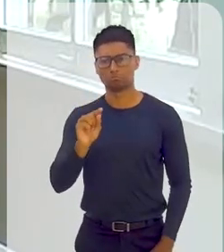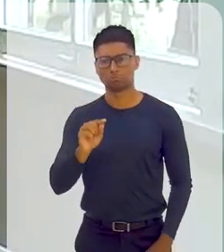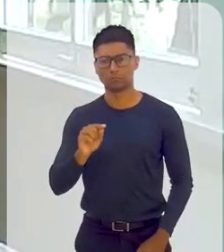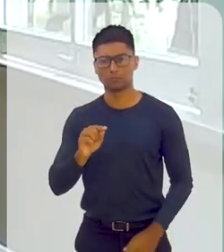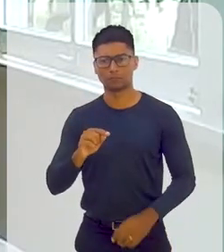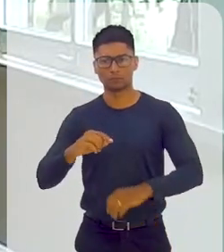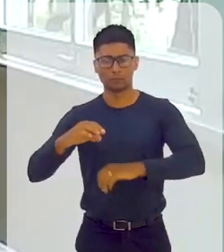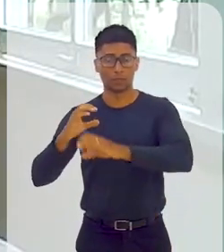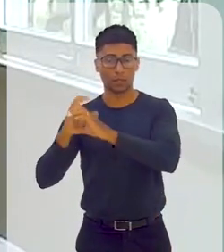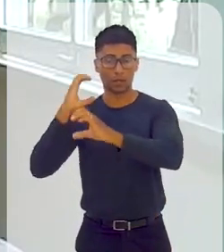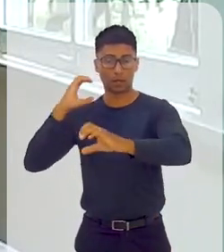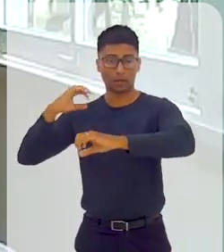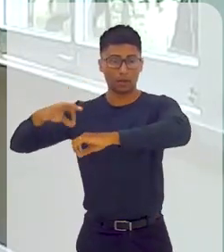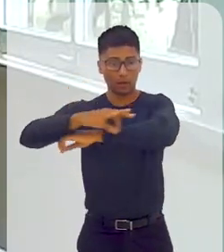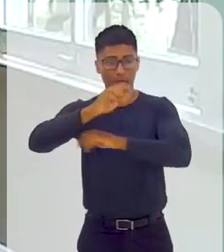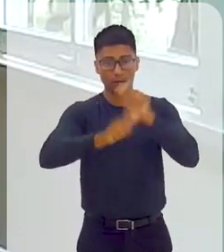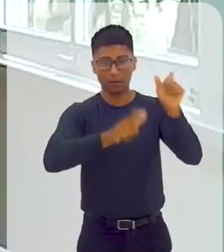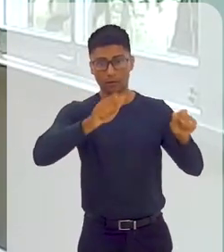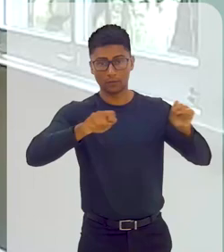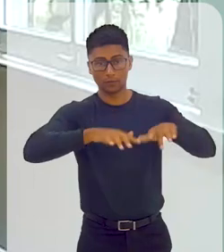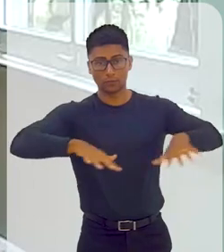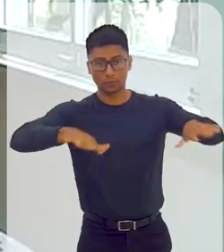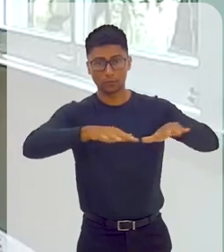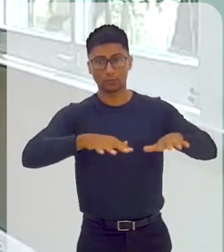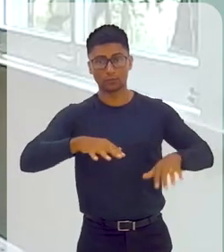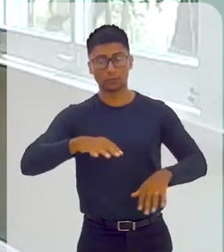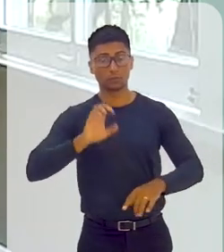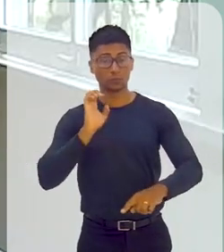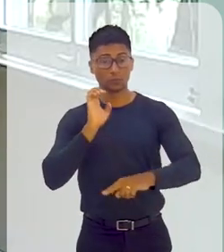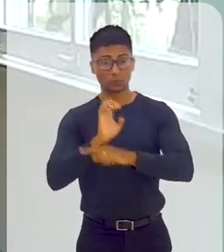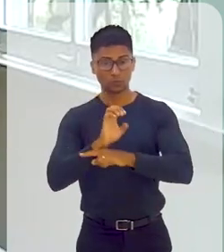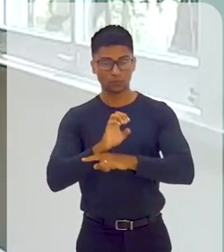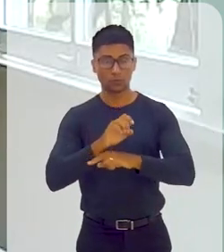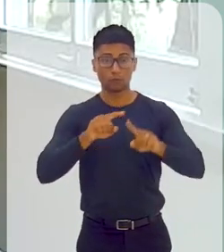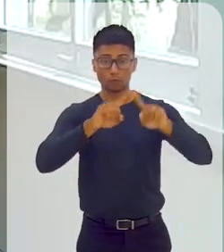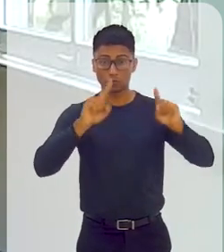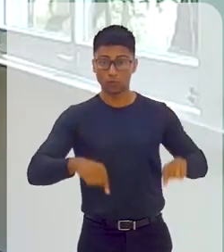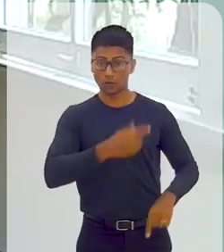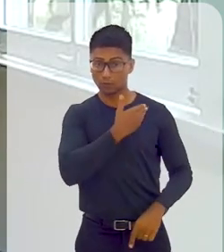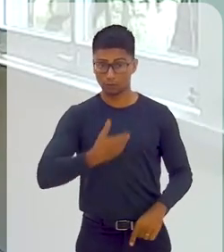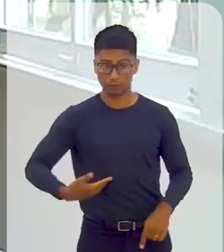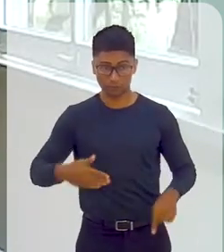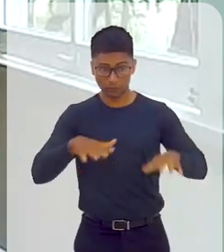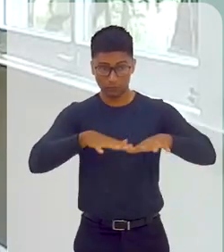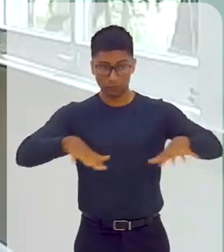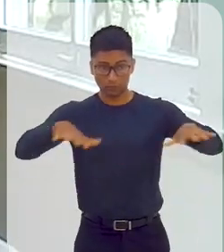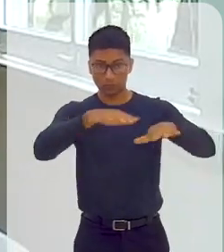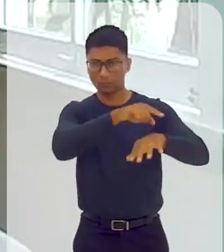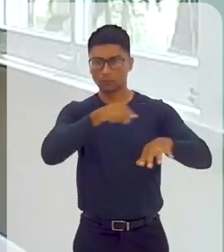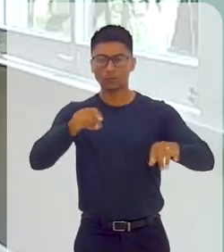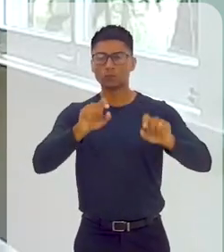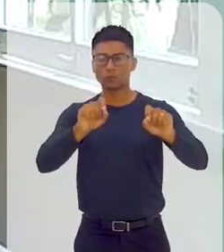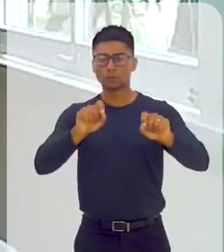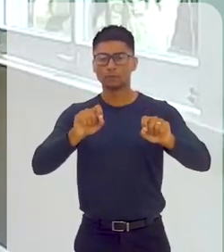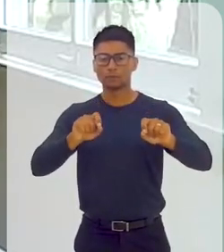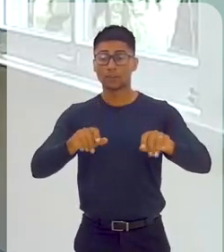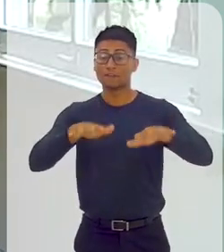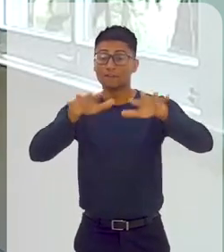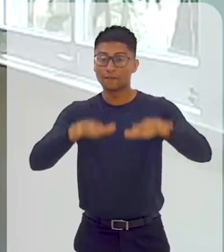do Estado, dos serviços públicos do Estado, ficassem concentrados nesse Instituto, então, e fosse